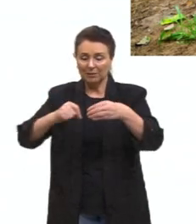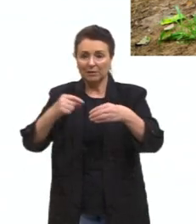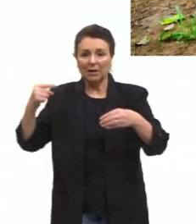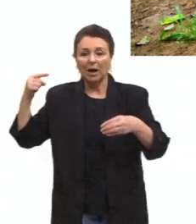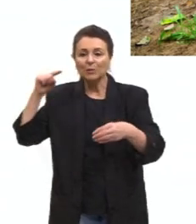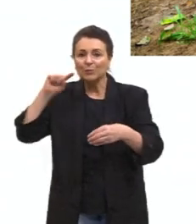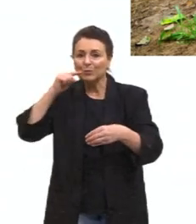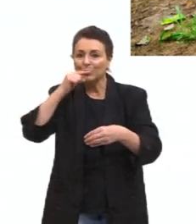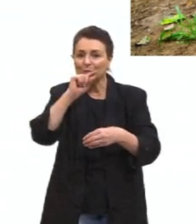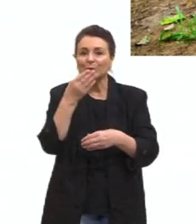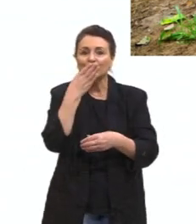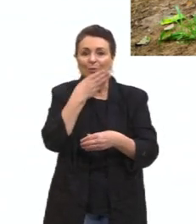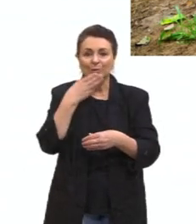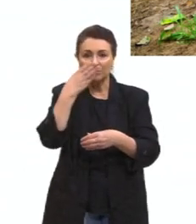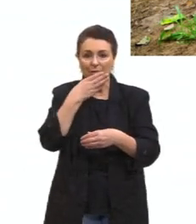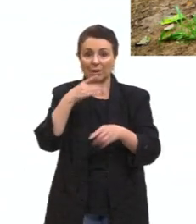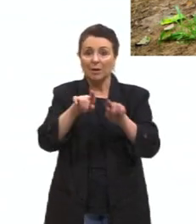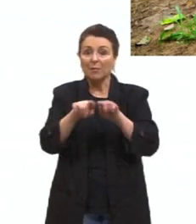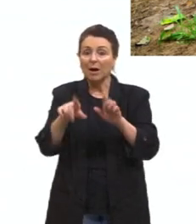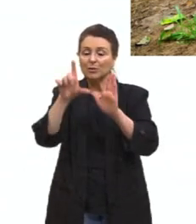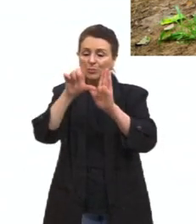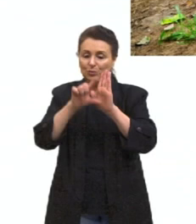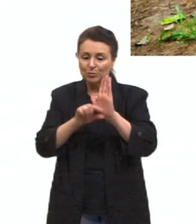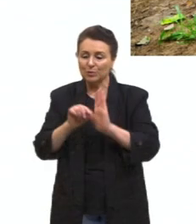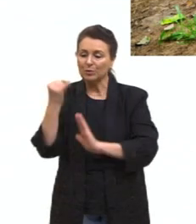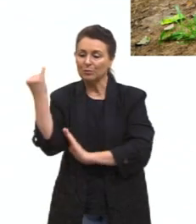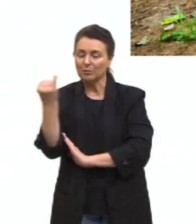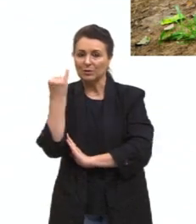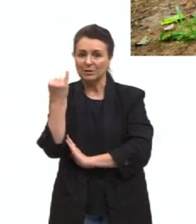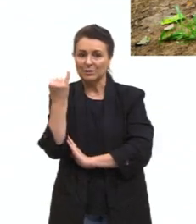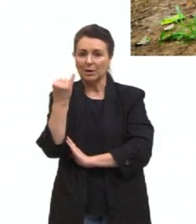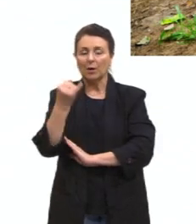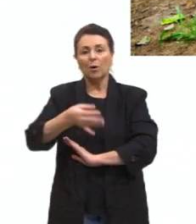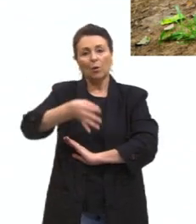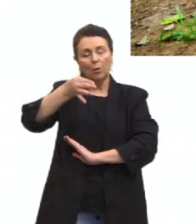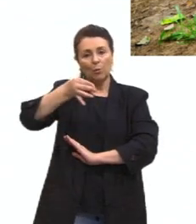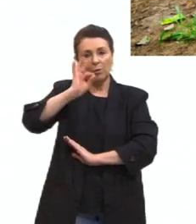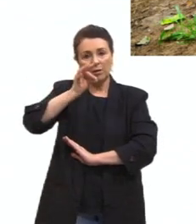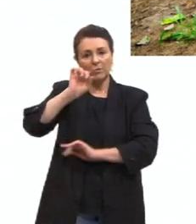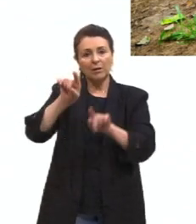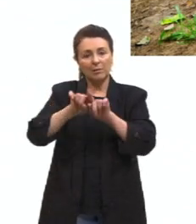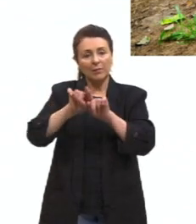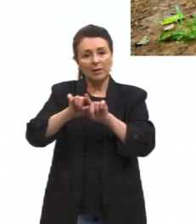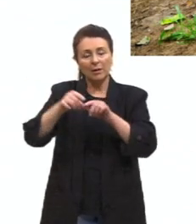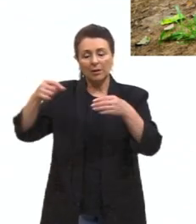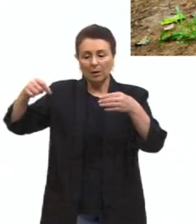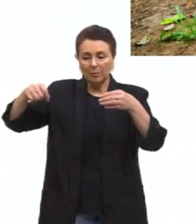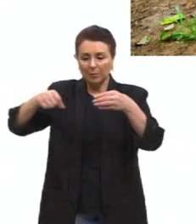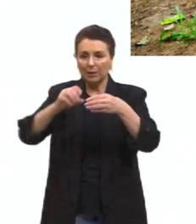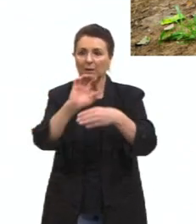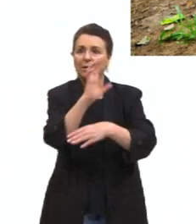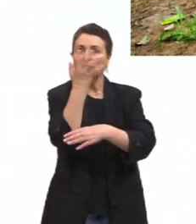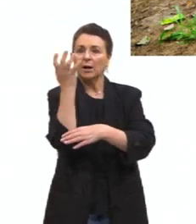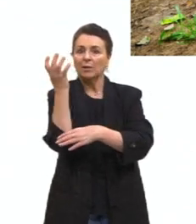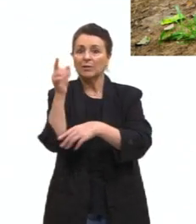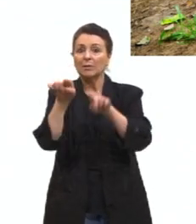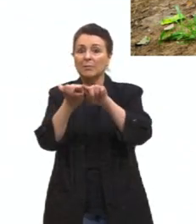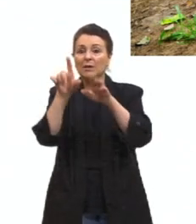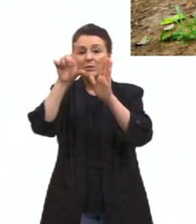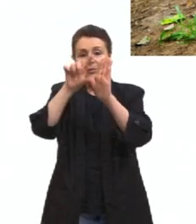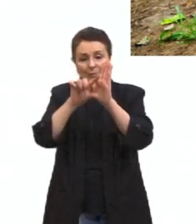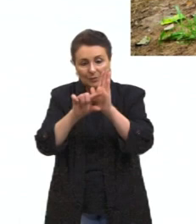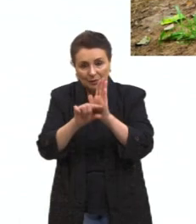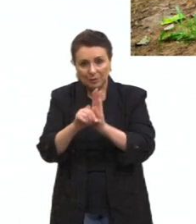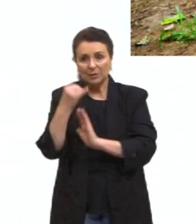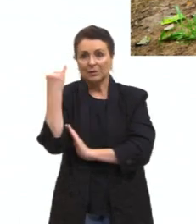que decaiu a importância. E o café também, a gente ainda planta, mas decaiu a sua importância. E ressaltar uma questão